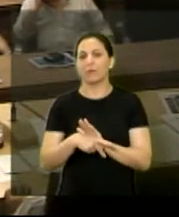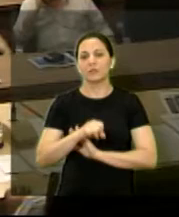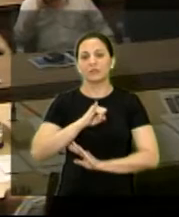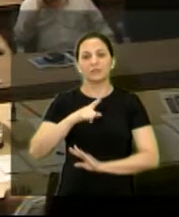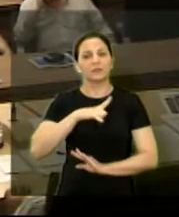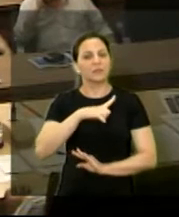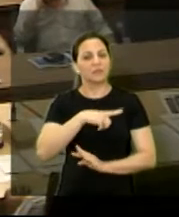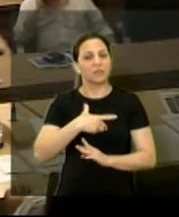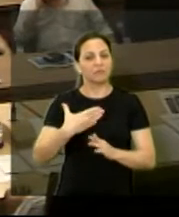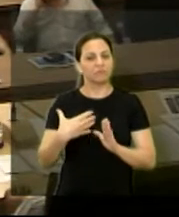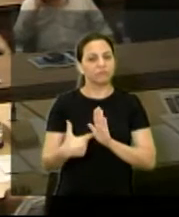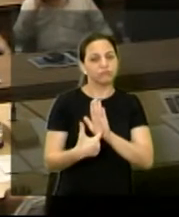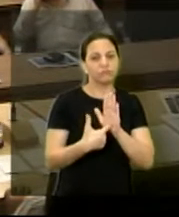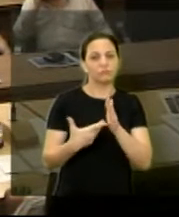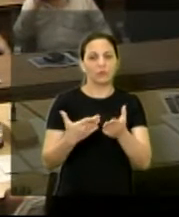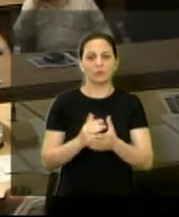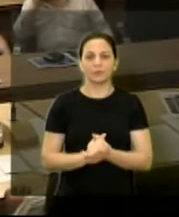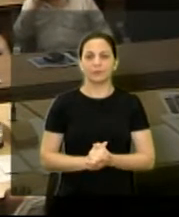nesse sentido?